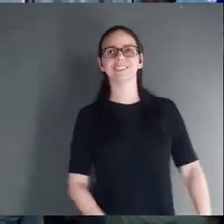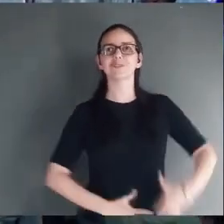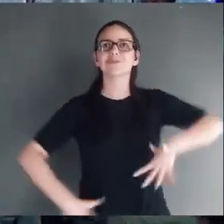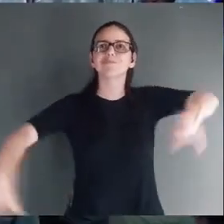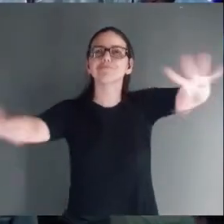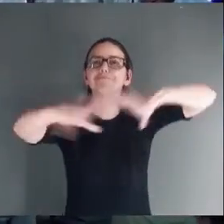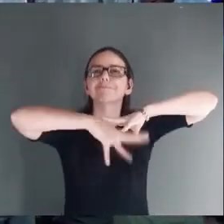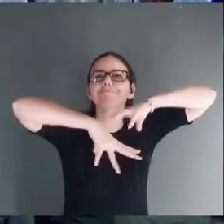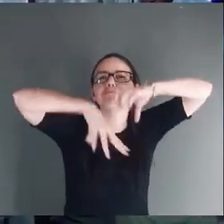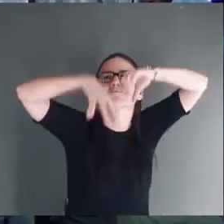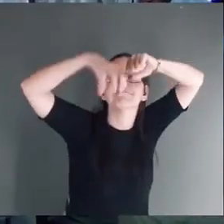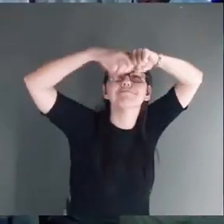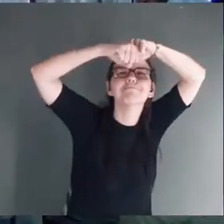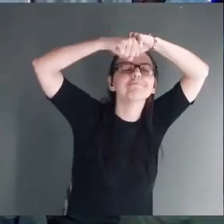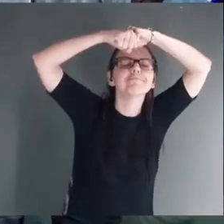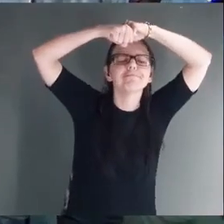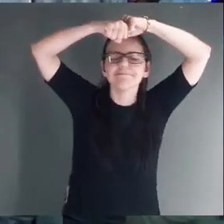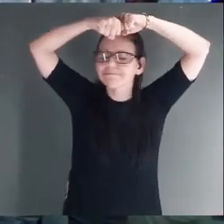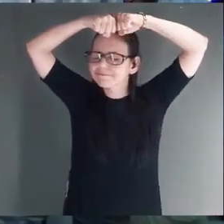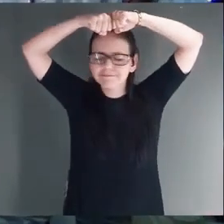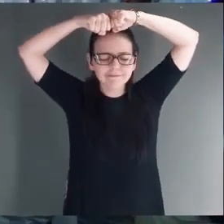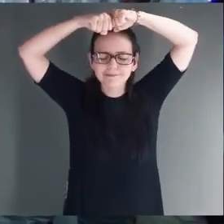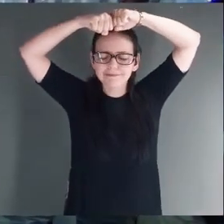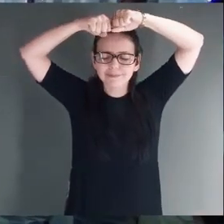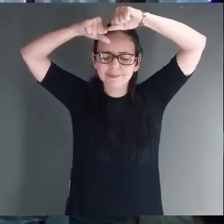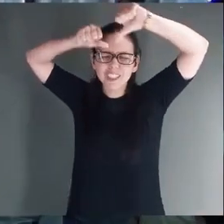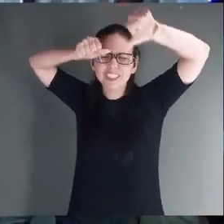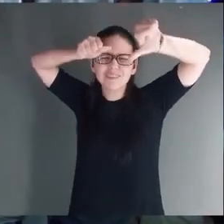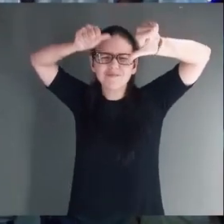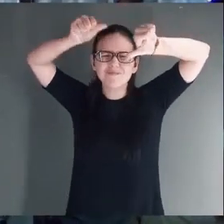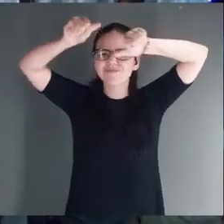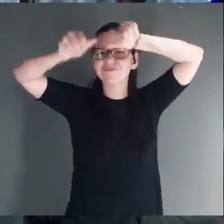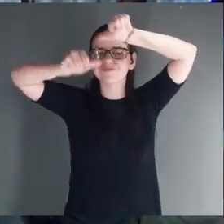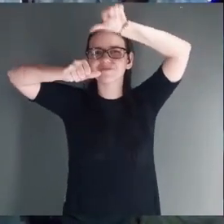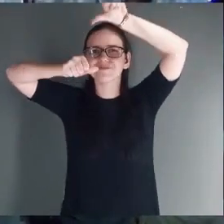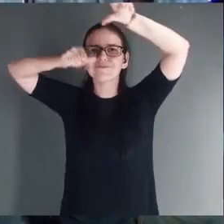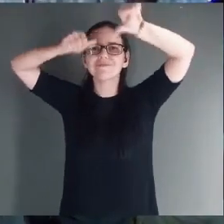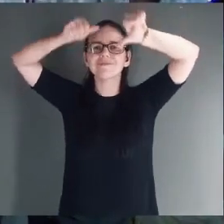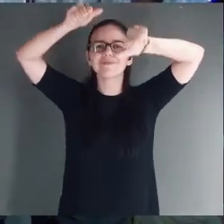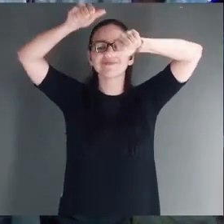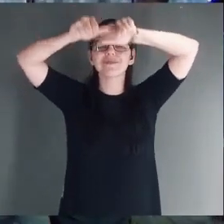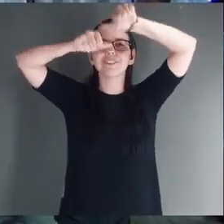-me.